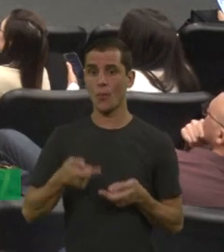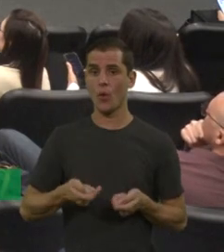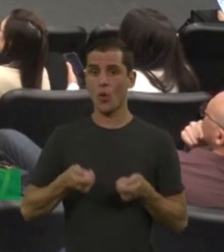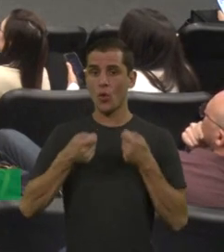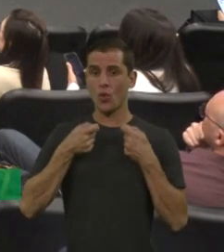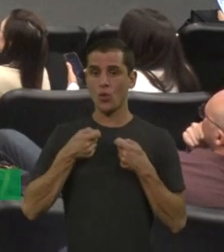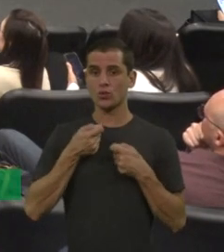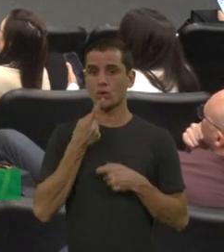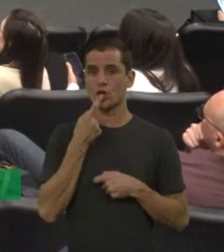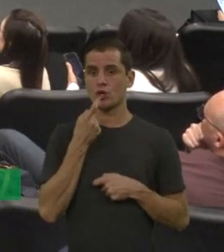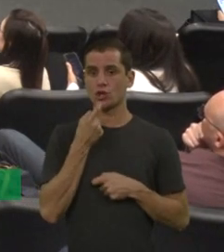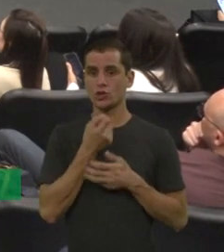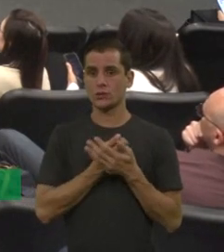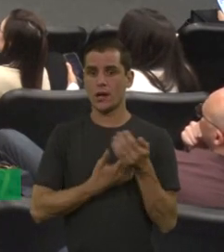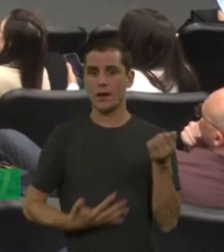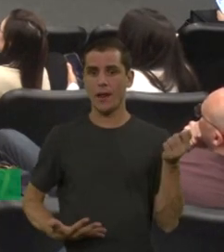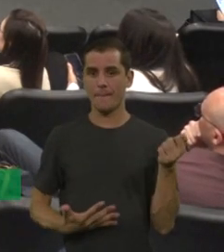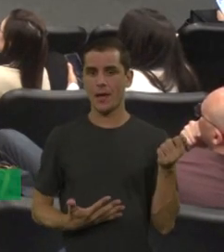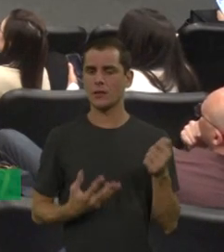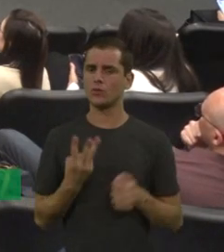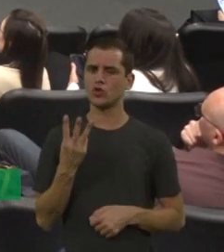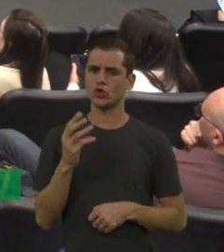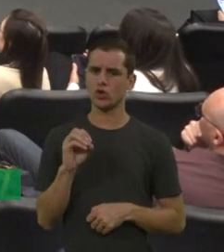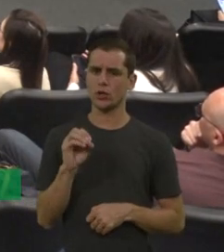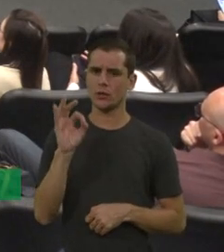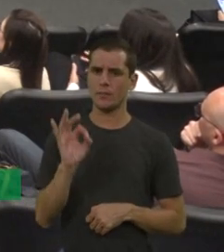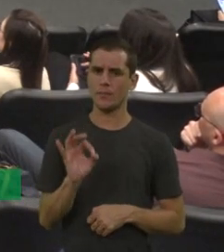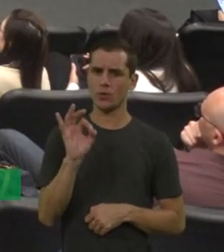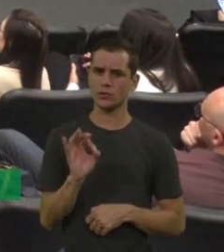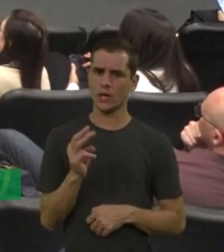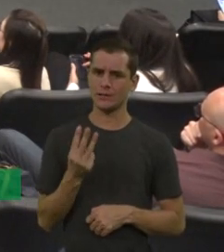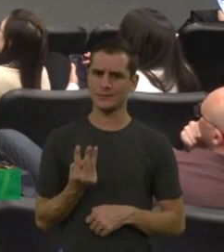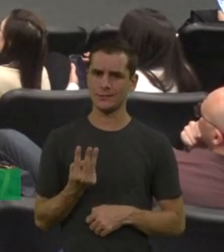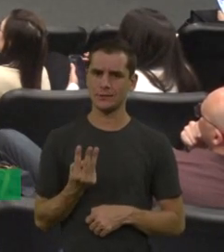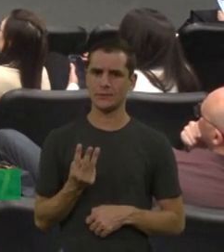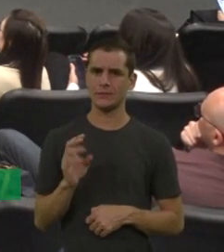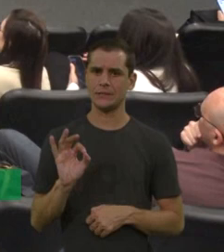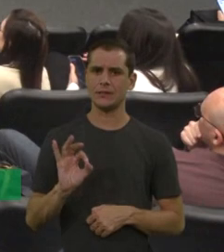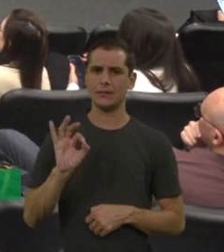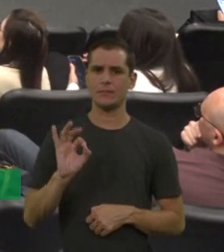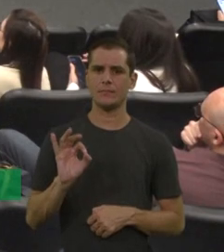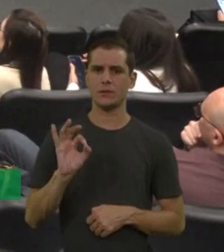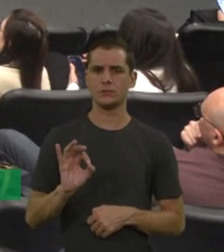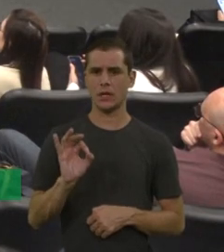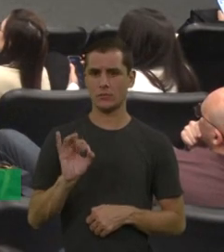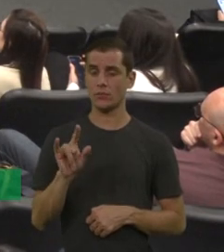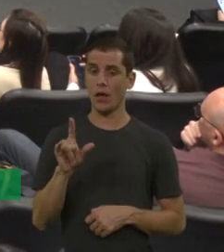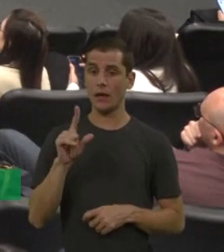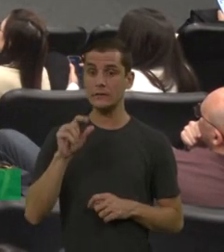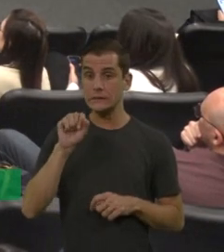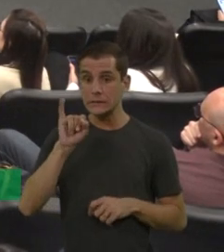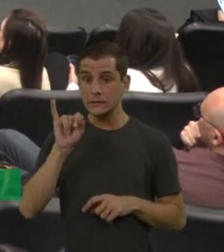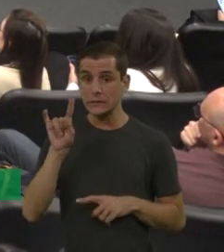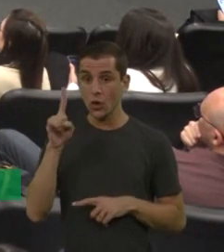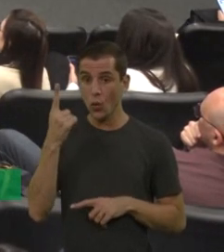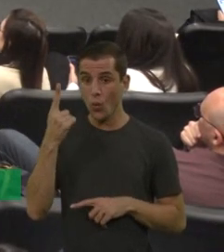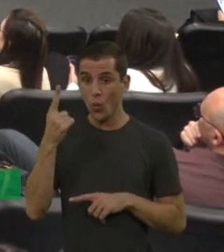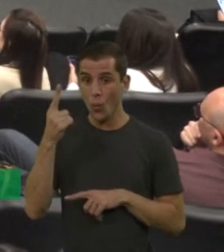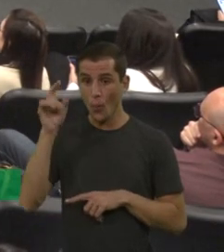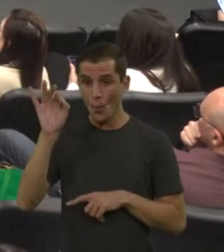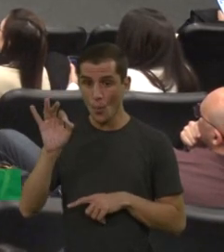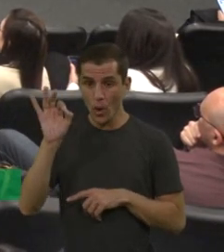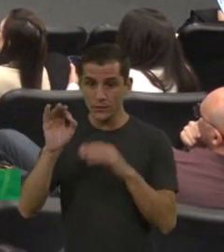de 30%, cerca de 30%,% do fator. Quando a gente tem inferior a 1%, ela é considerada grave.